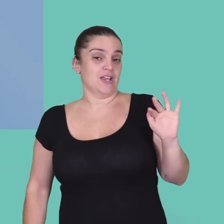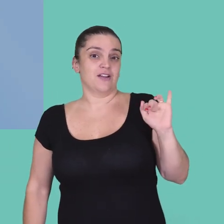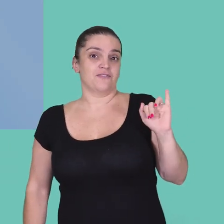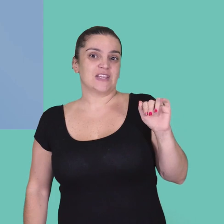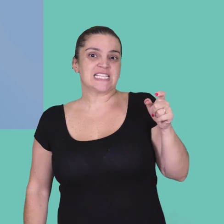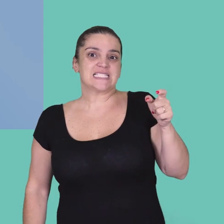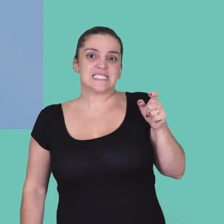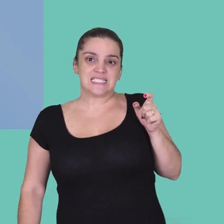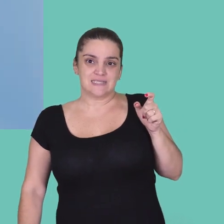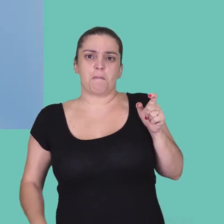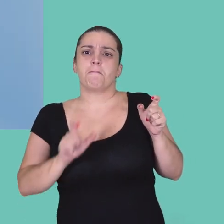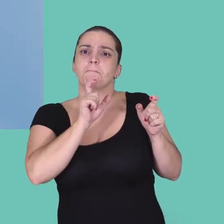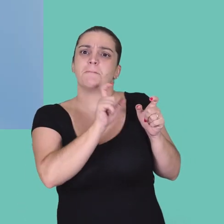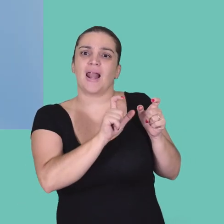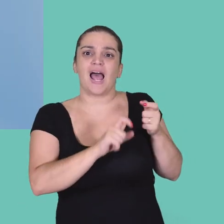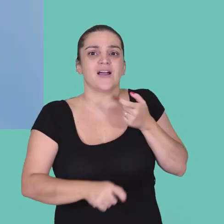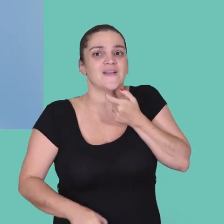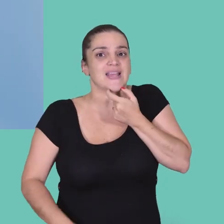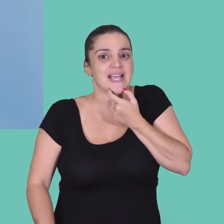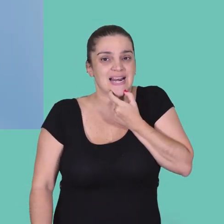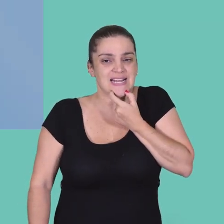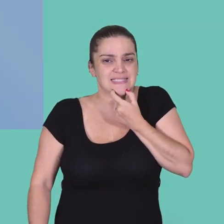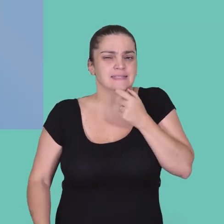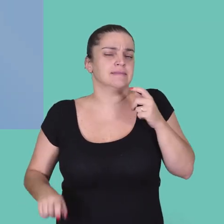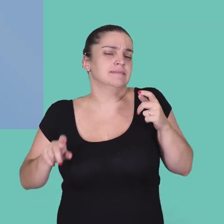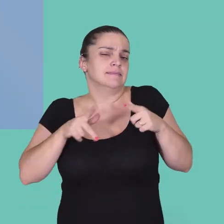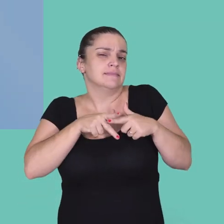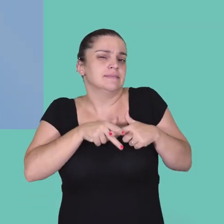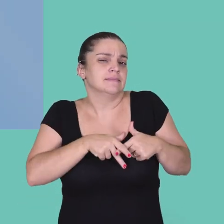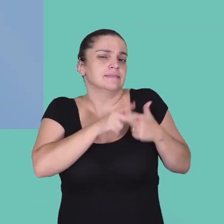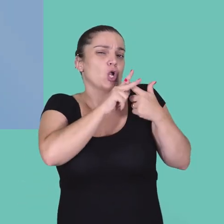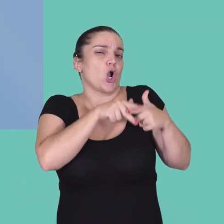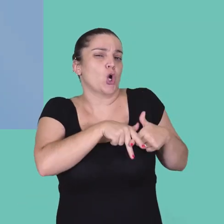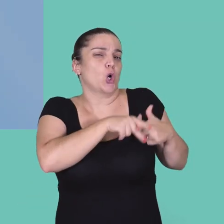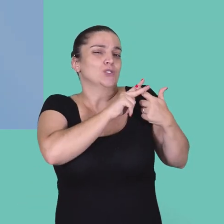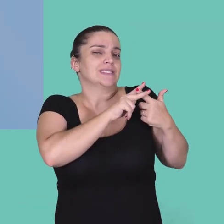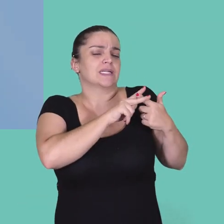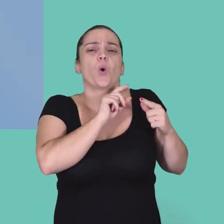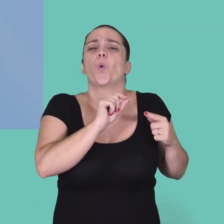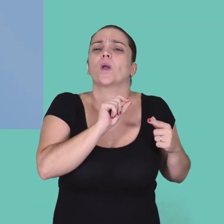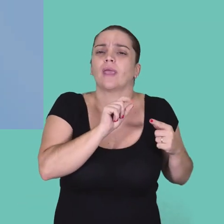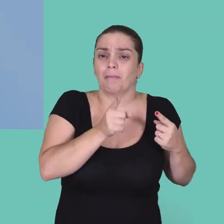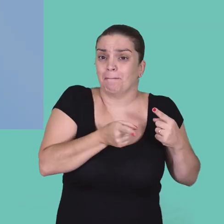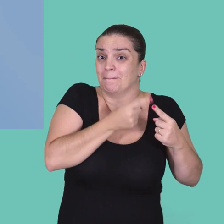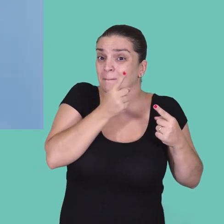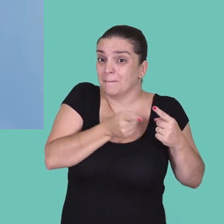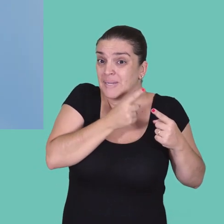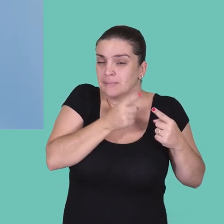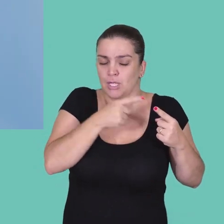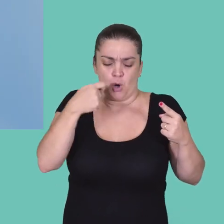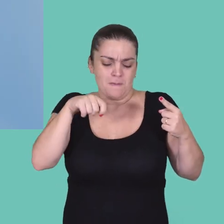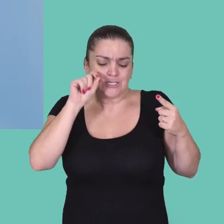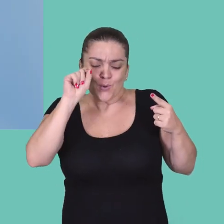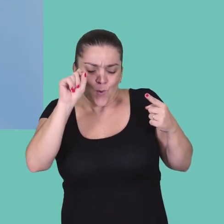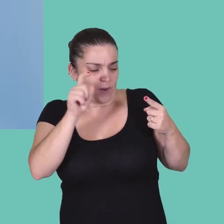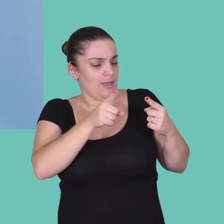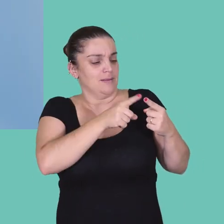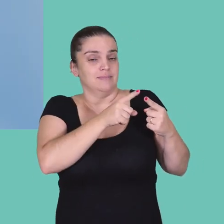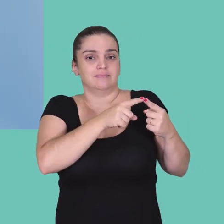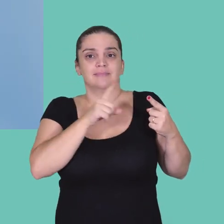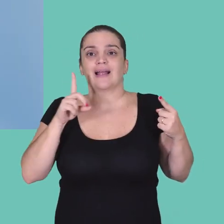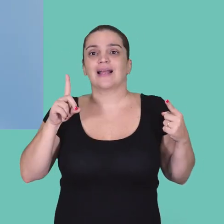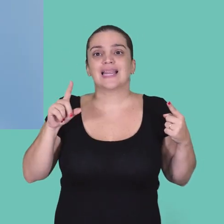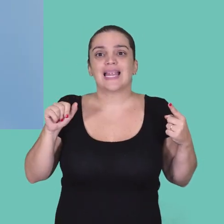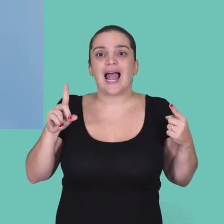então quais são esses três FICs? FICs é uma palavra em inglês que quer dizer consertar. O que nós precisamos consertar? A primeira coisa que a gente tem que